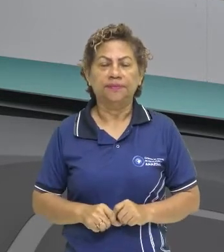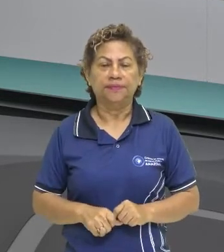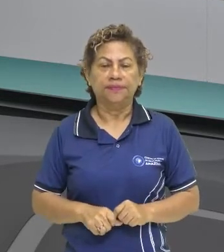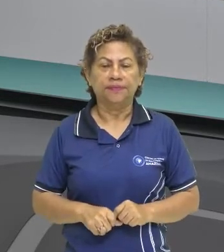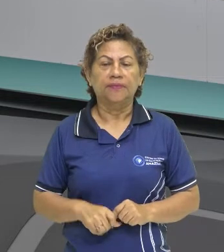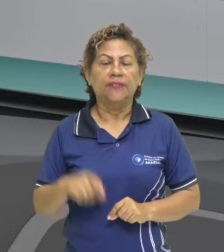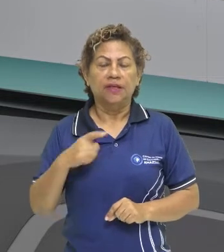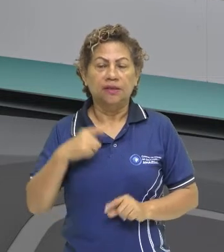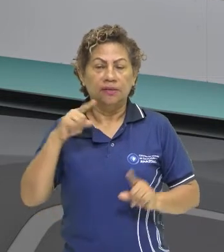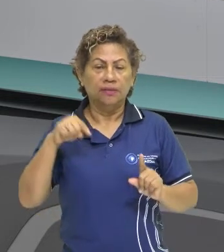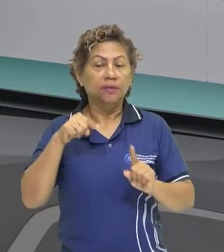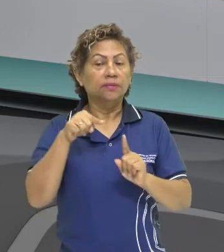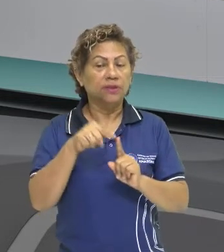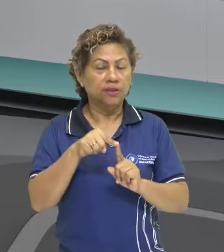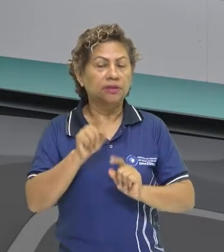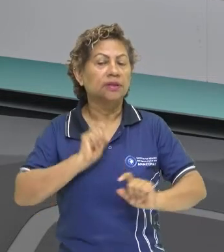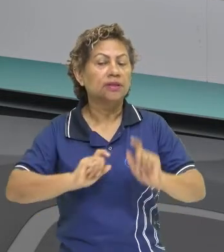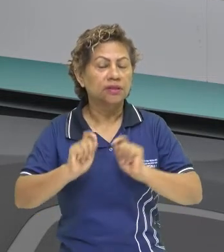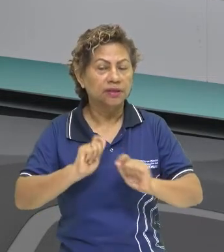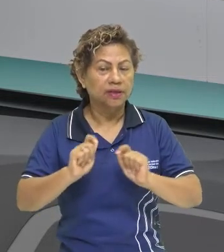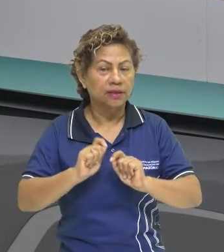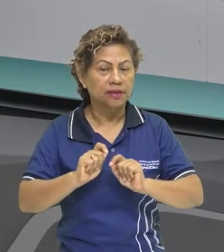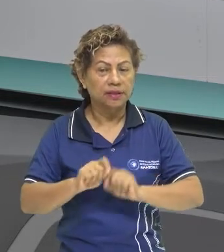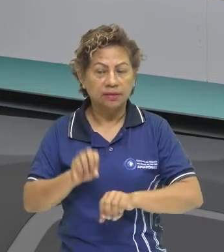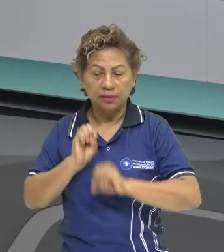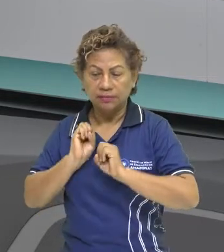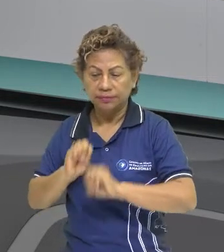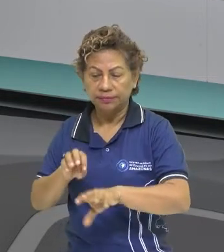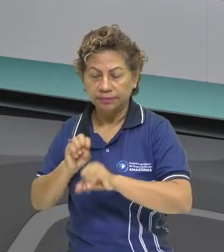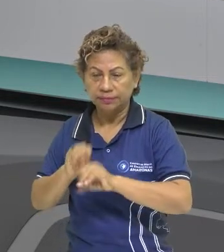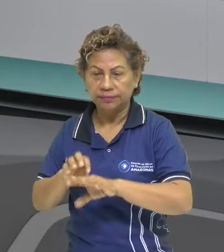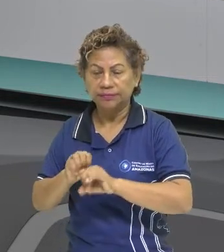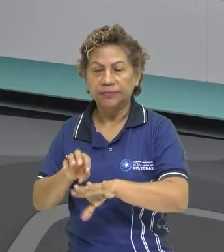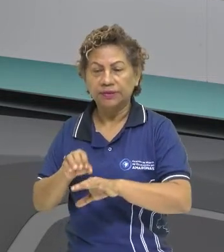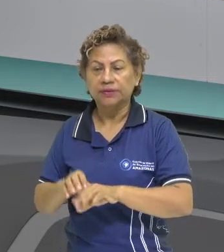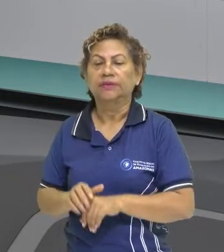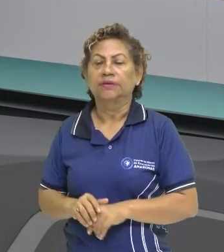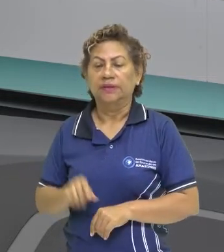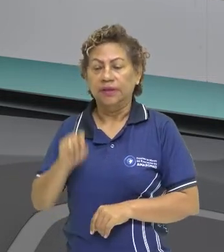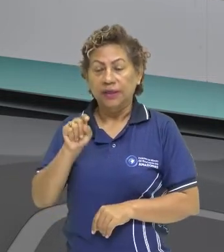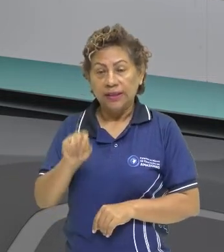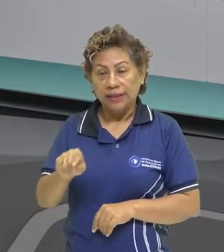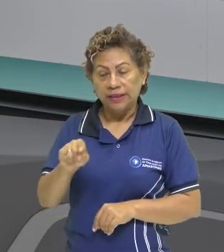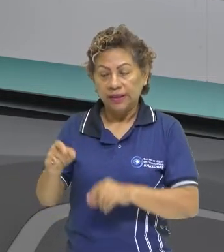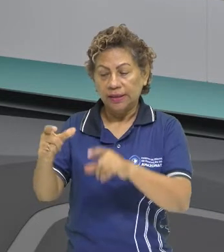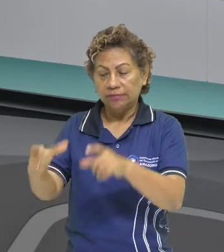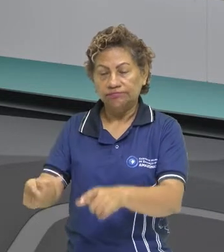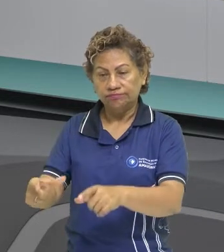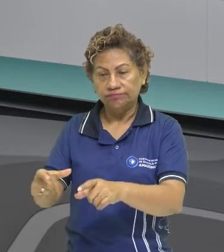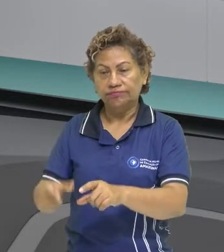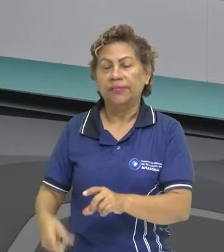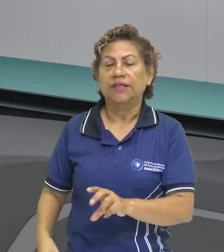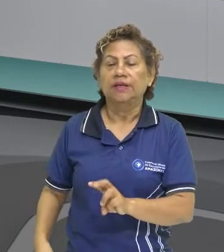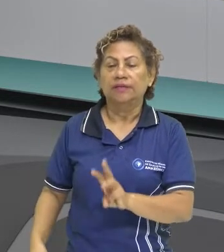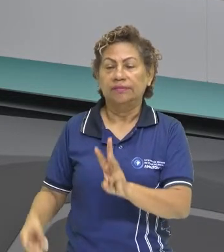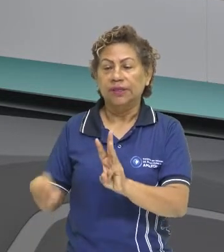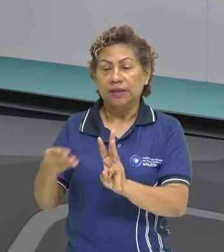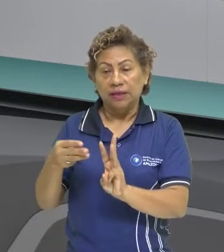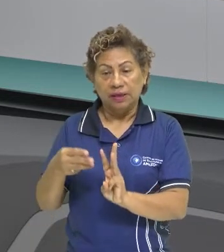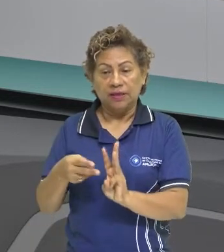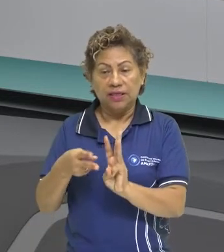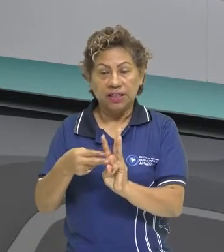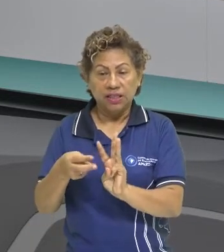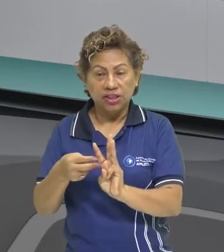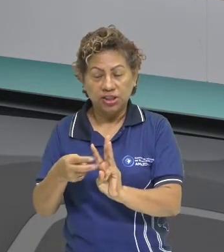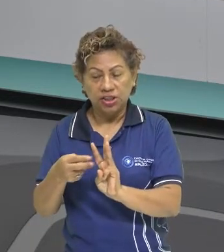a finalidade de quê? De evangelizar, de converter os povos indígenas à fé católica,